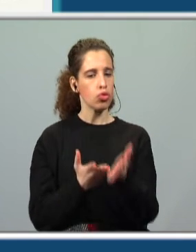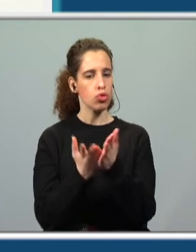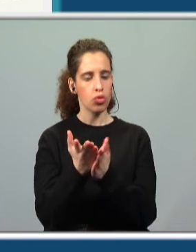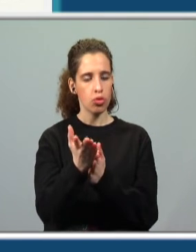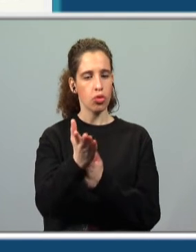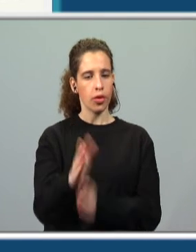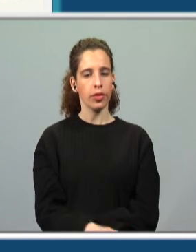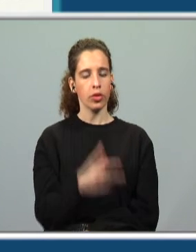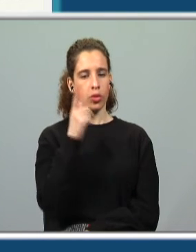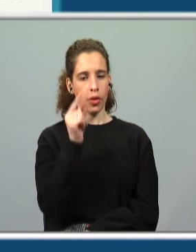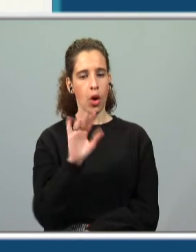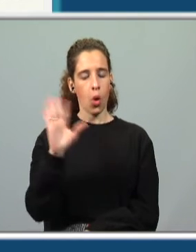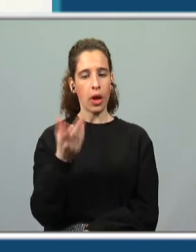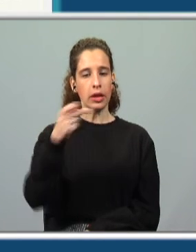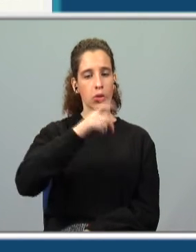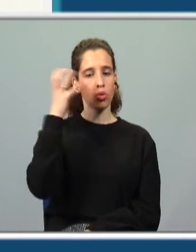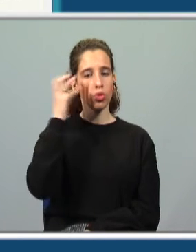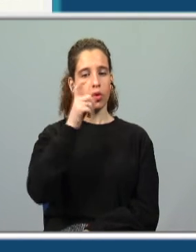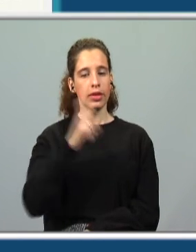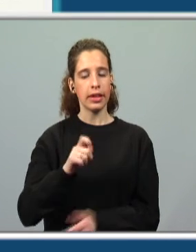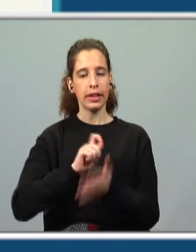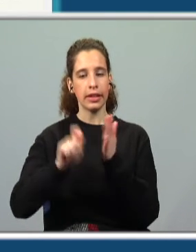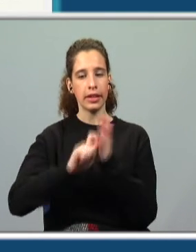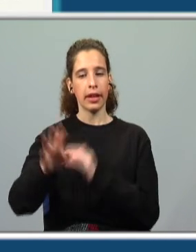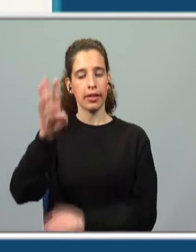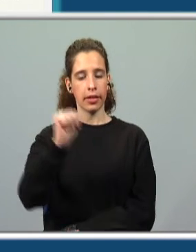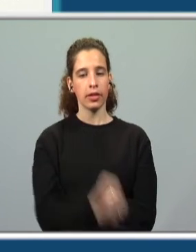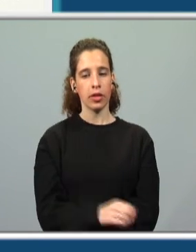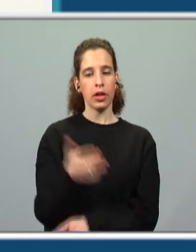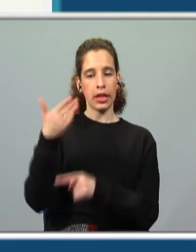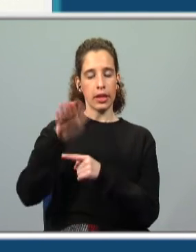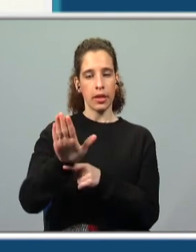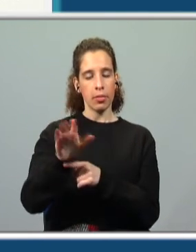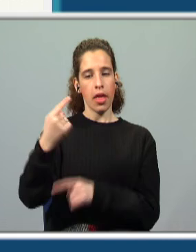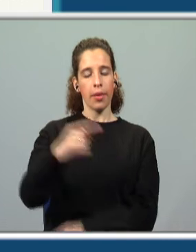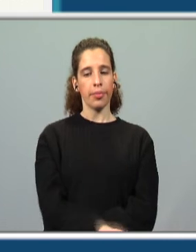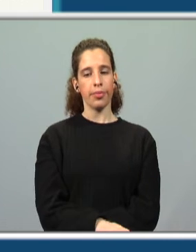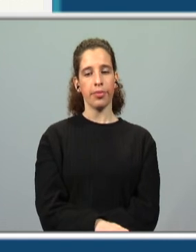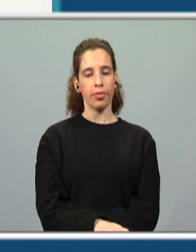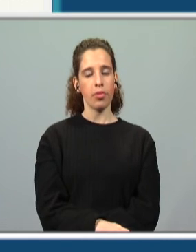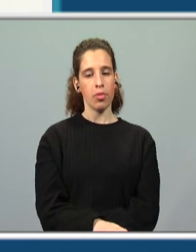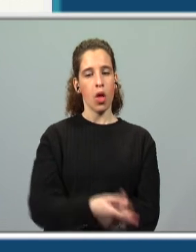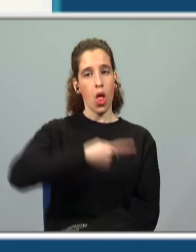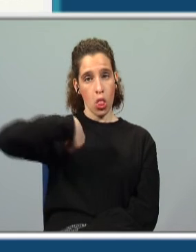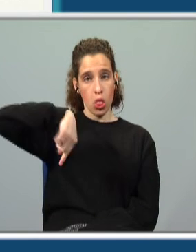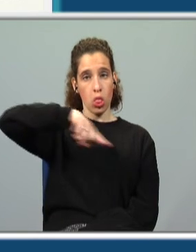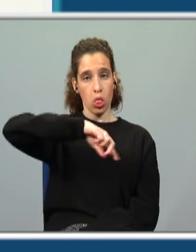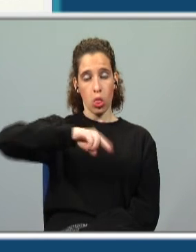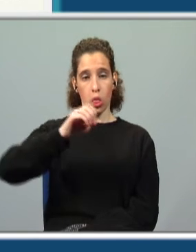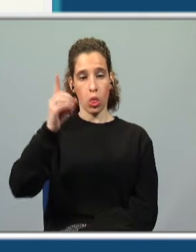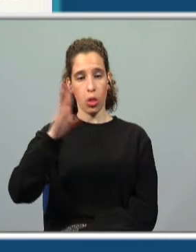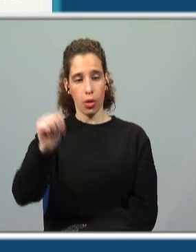conjugação. Quando surge o som "-z", escreve-se "-s". E os exemplos que vos trouxe são Nós